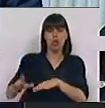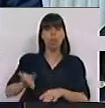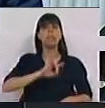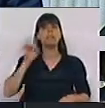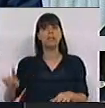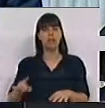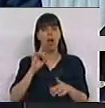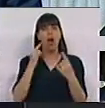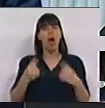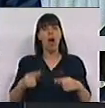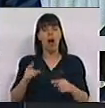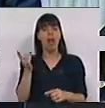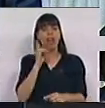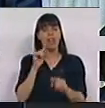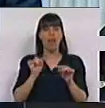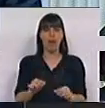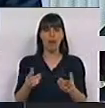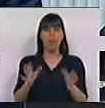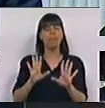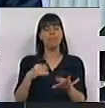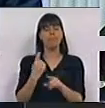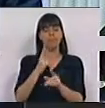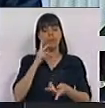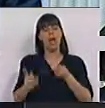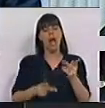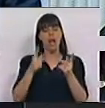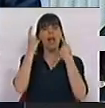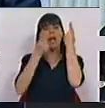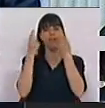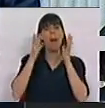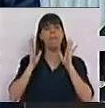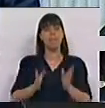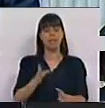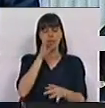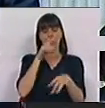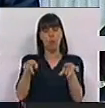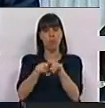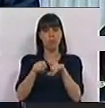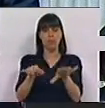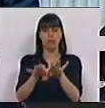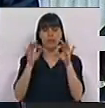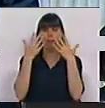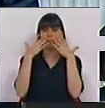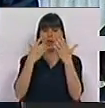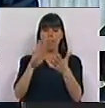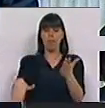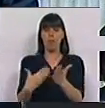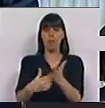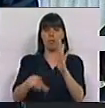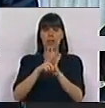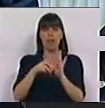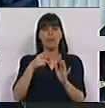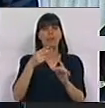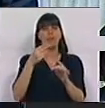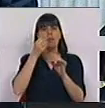eventualmente ainda existam naquela data. Merece análise e reflexão se a equivalência total plasmada na proposta de lei do cigarro